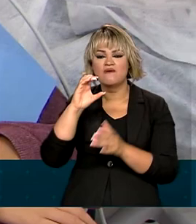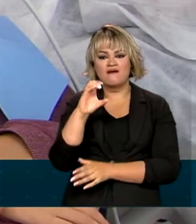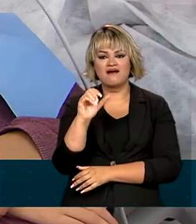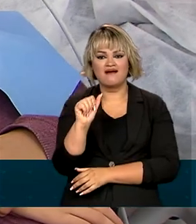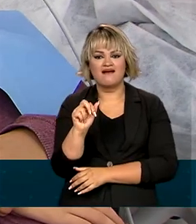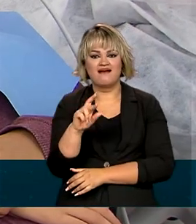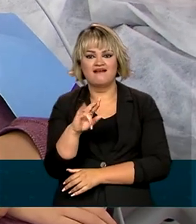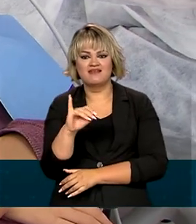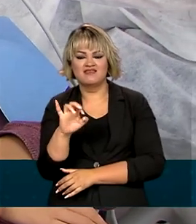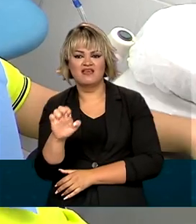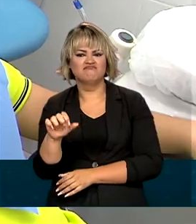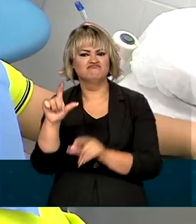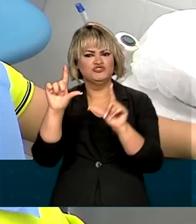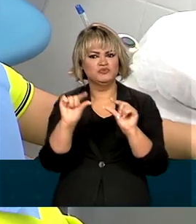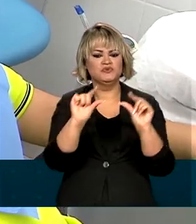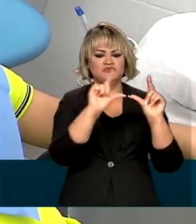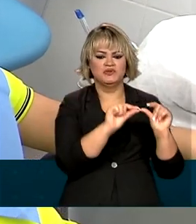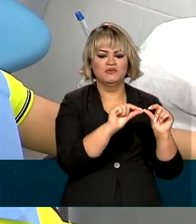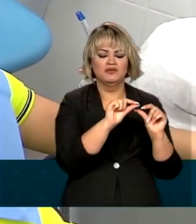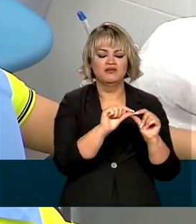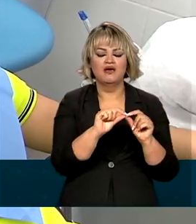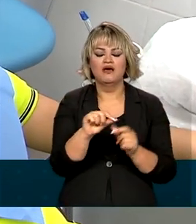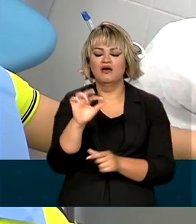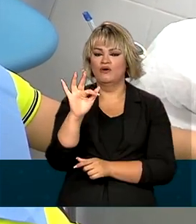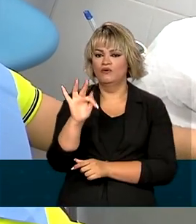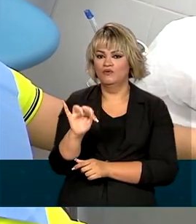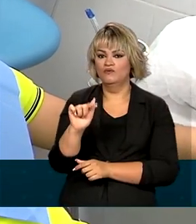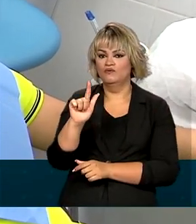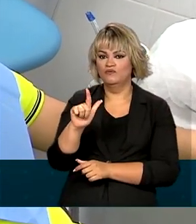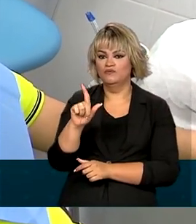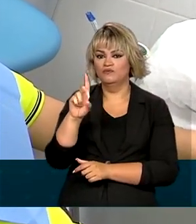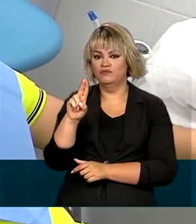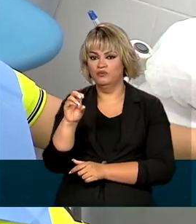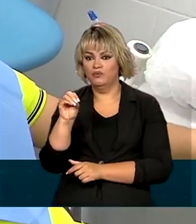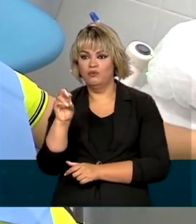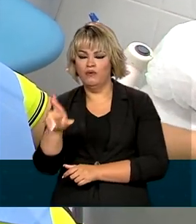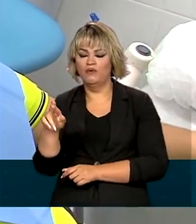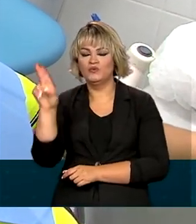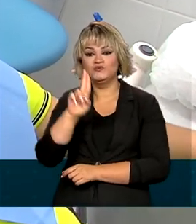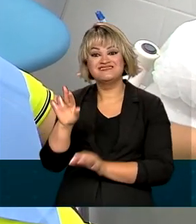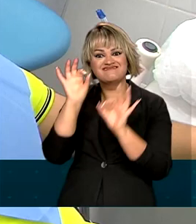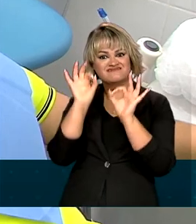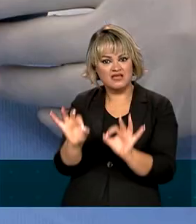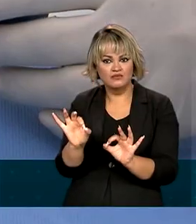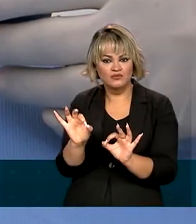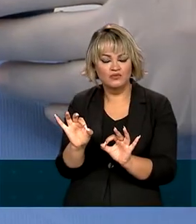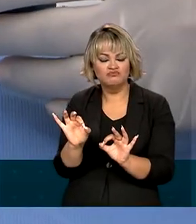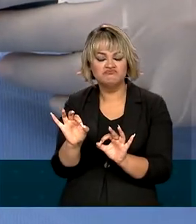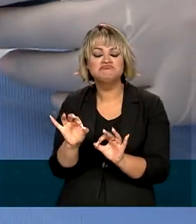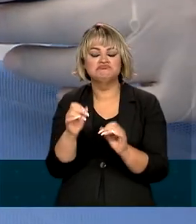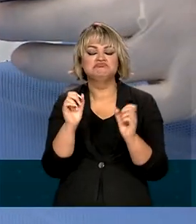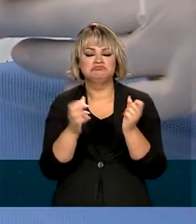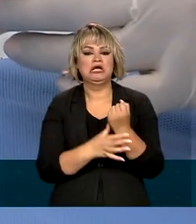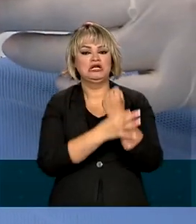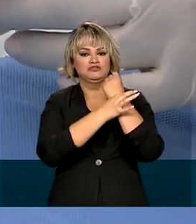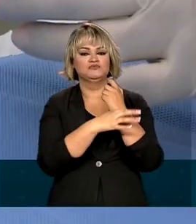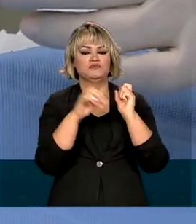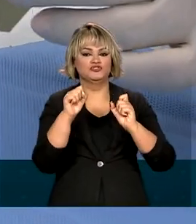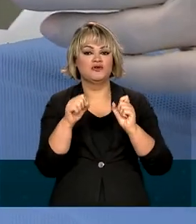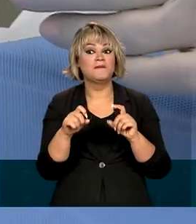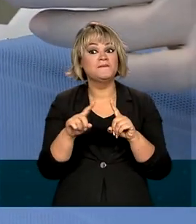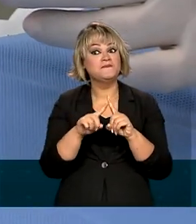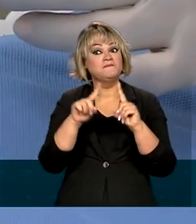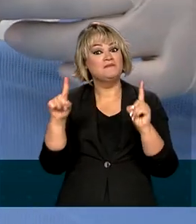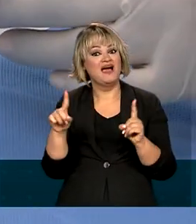sendo reduzida. A ingestão de flúor em dosagens recomendadas pela legislação é segura. Por outro